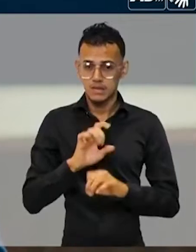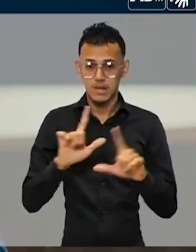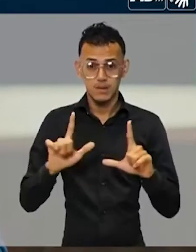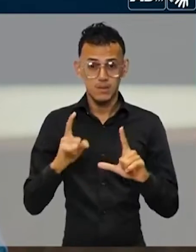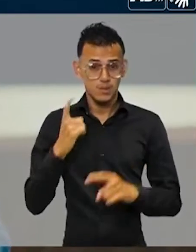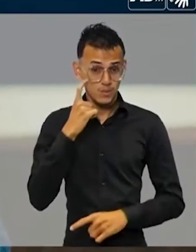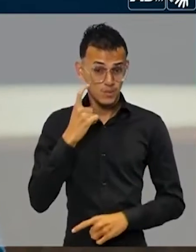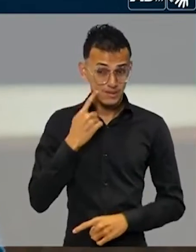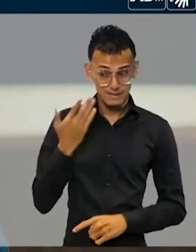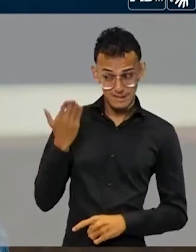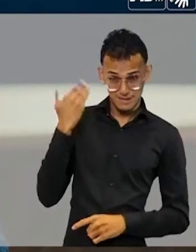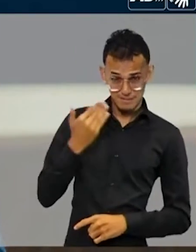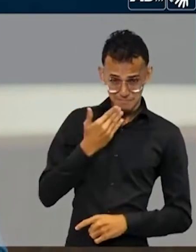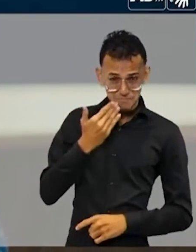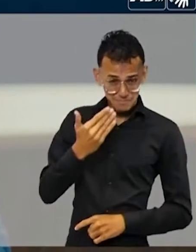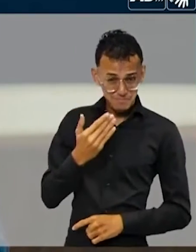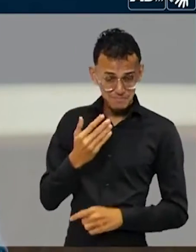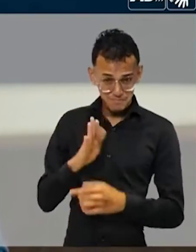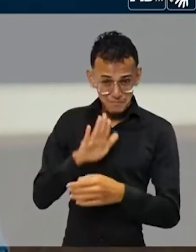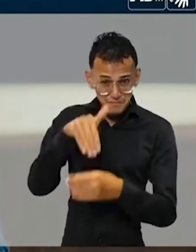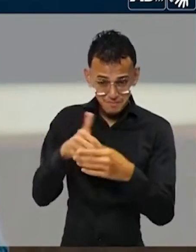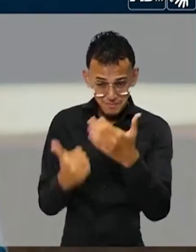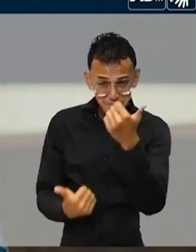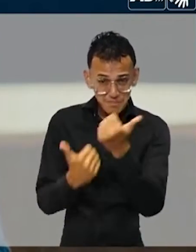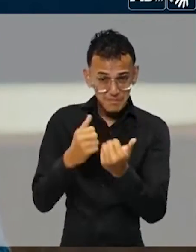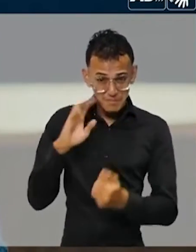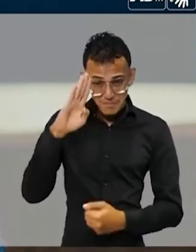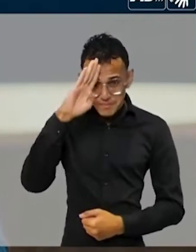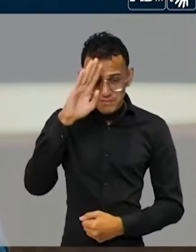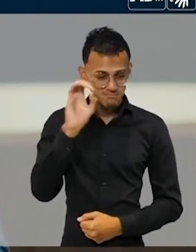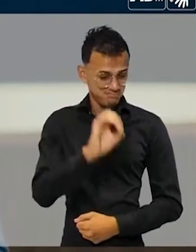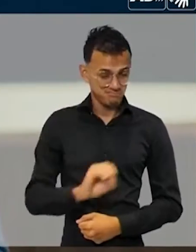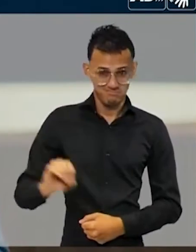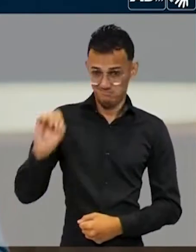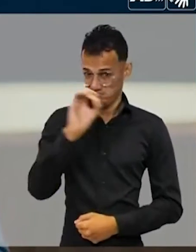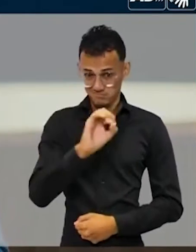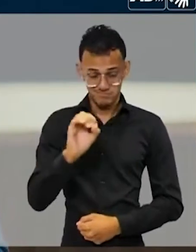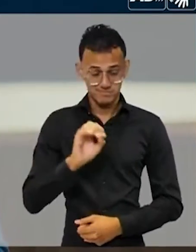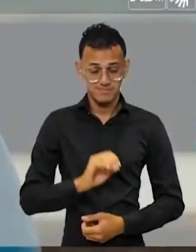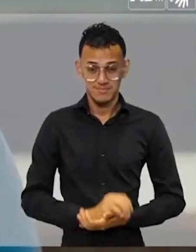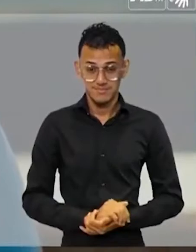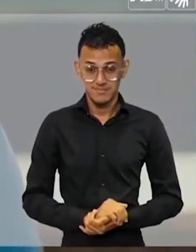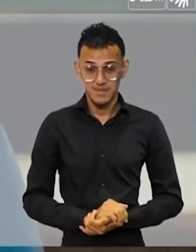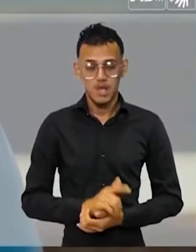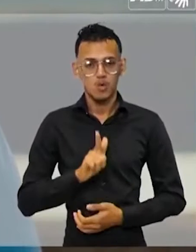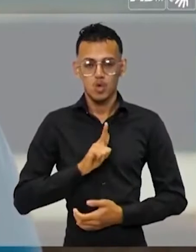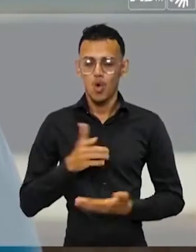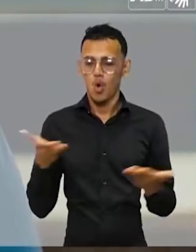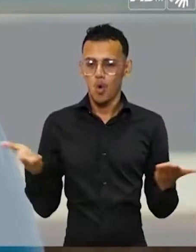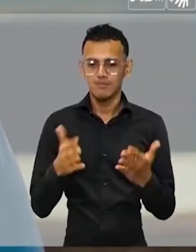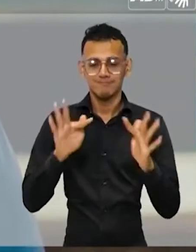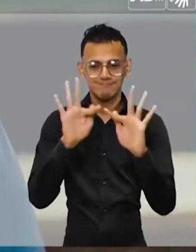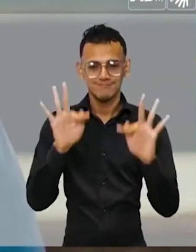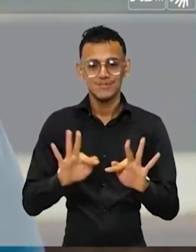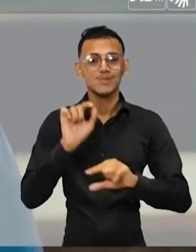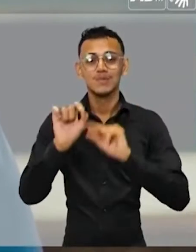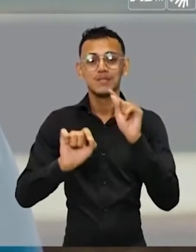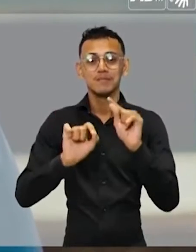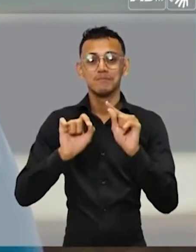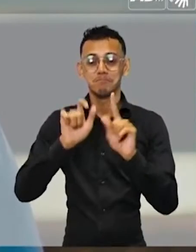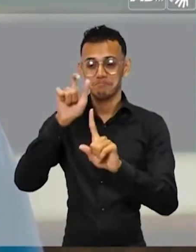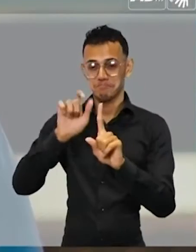preferiu não pedir voto para o presidente, tampouco apoiava o presidente Bolsonaro. Tenho a felicidade de ser